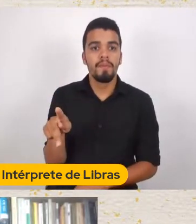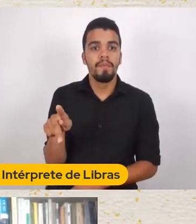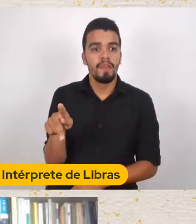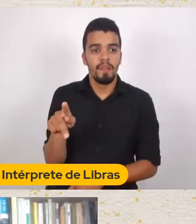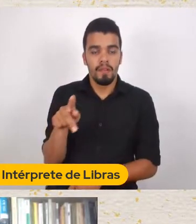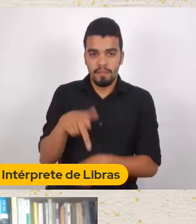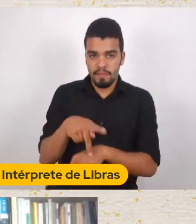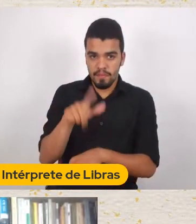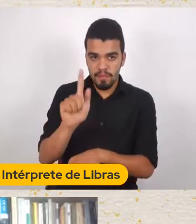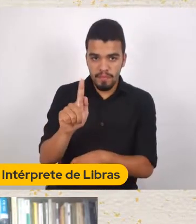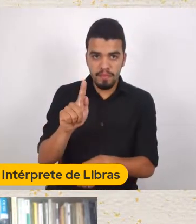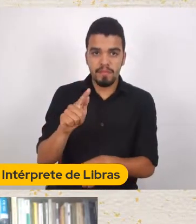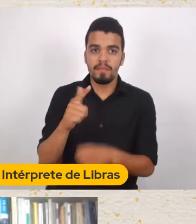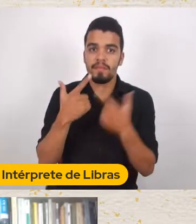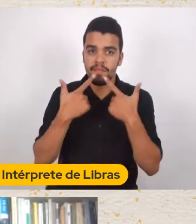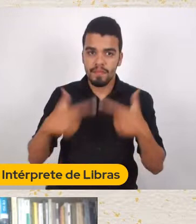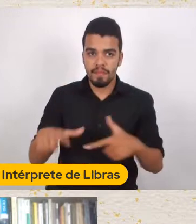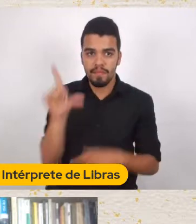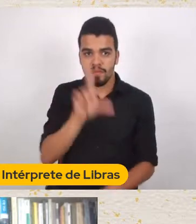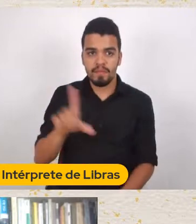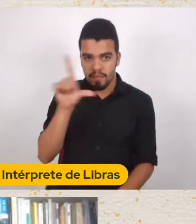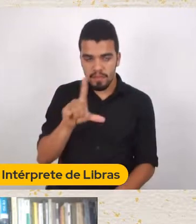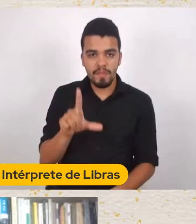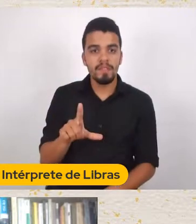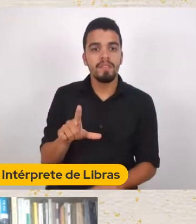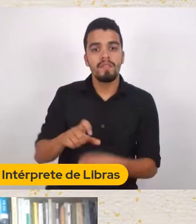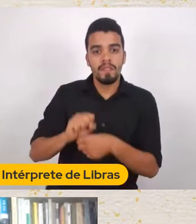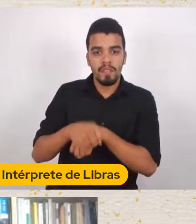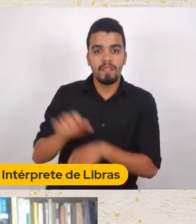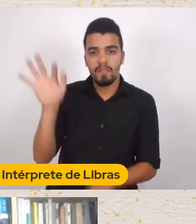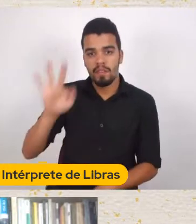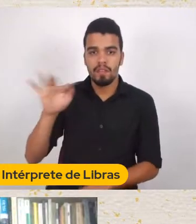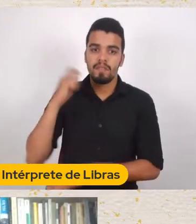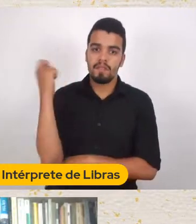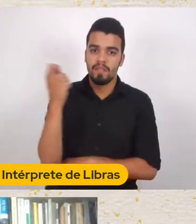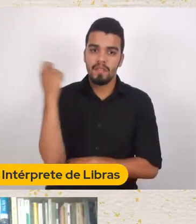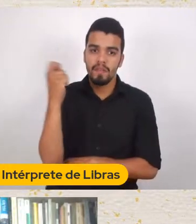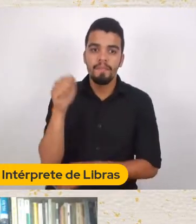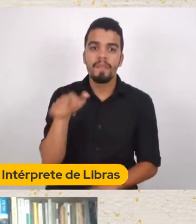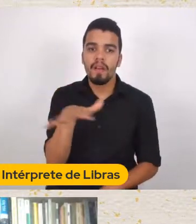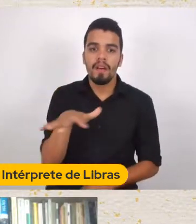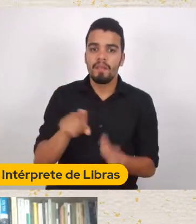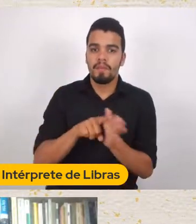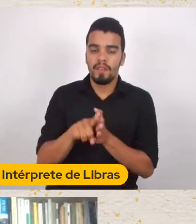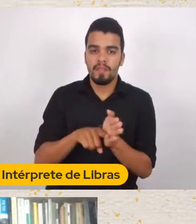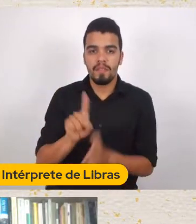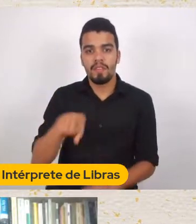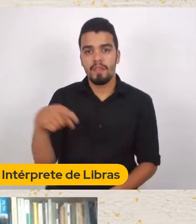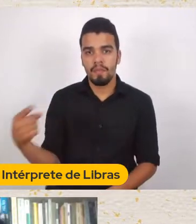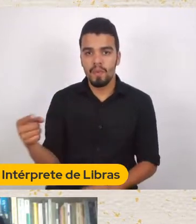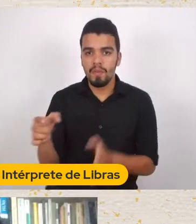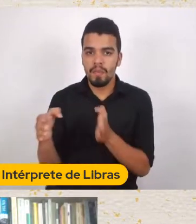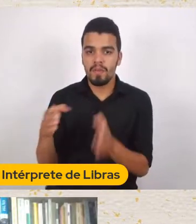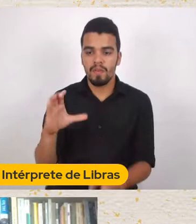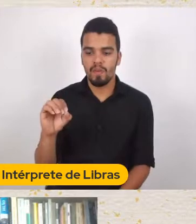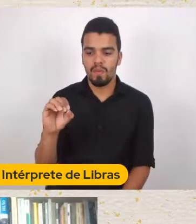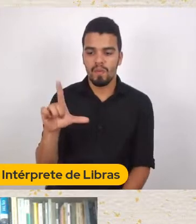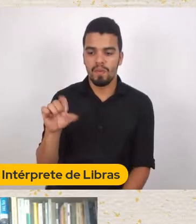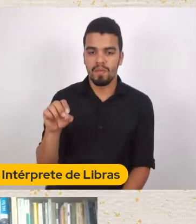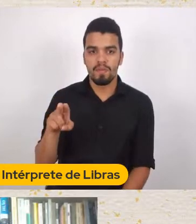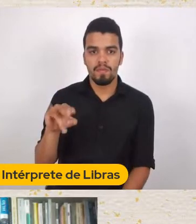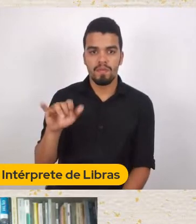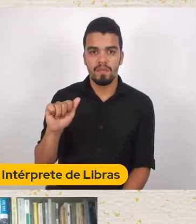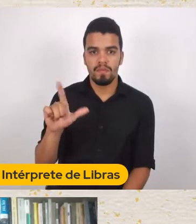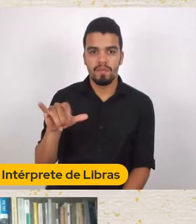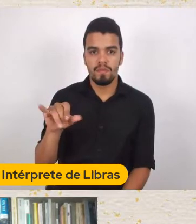literaturas Da Universidade Federal do Rio Grande do Sul Na linha de pesquisa pós-colonialismo e identidades Como pesquisador,